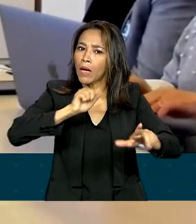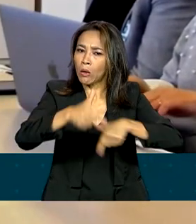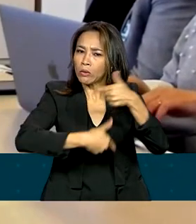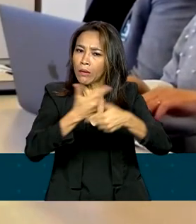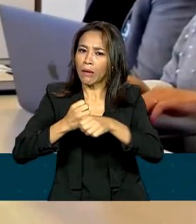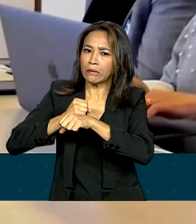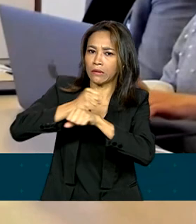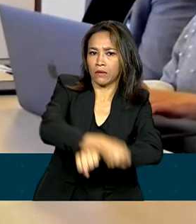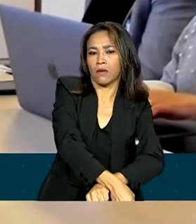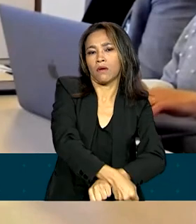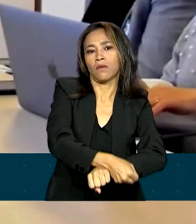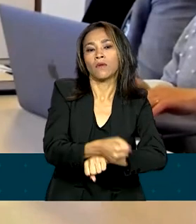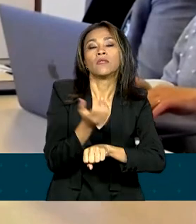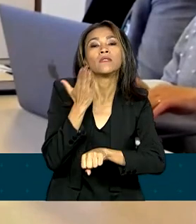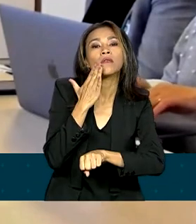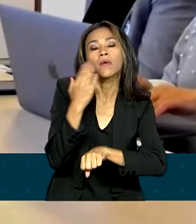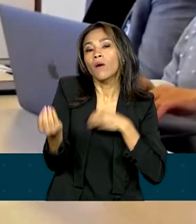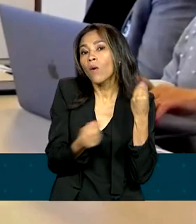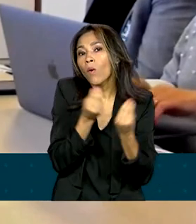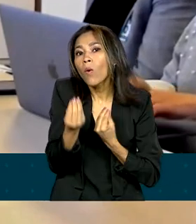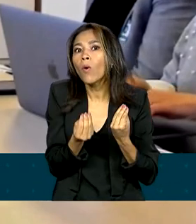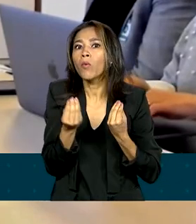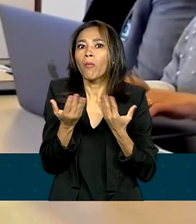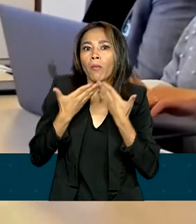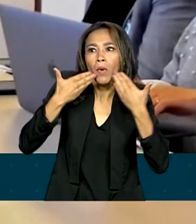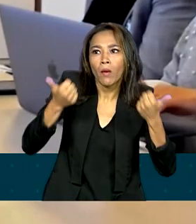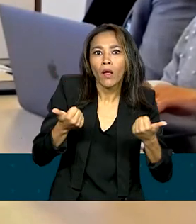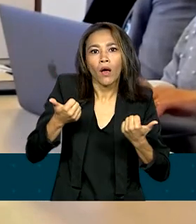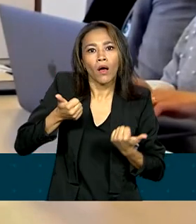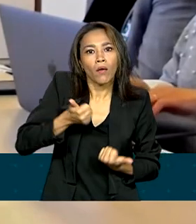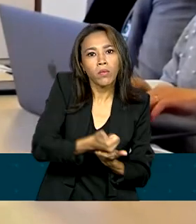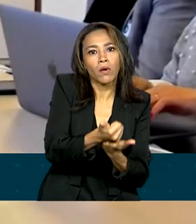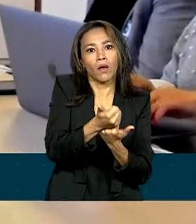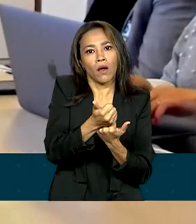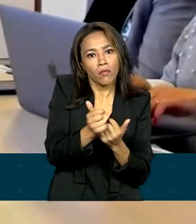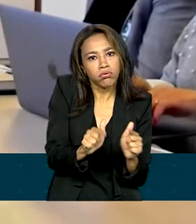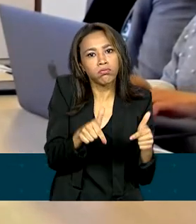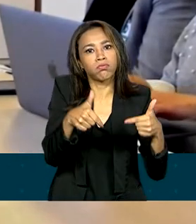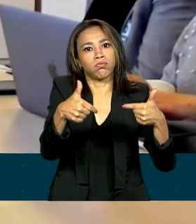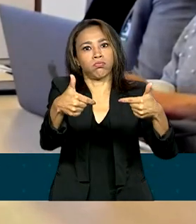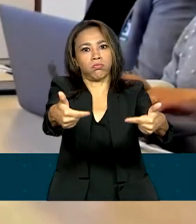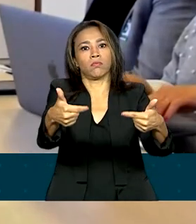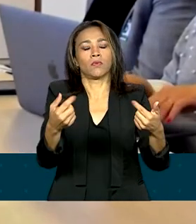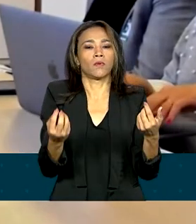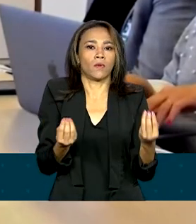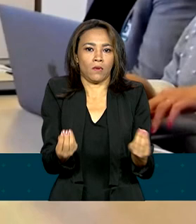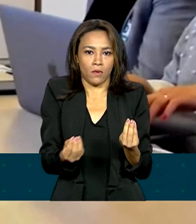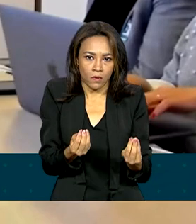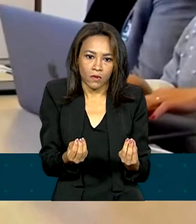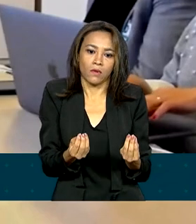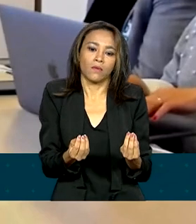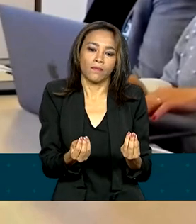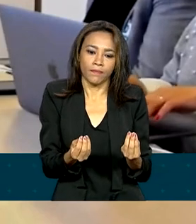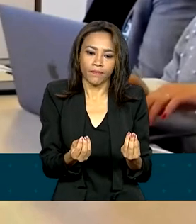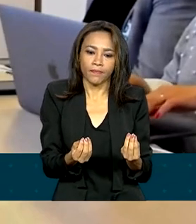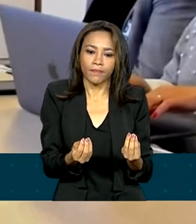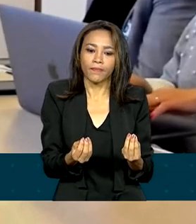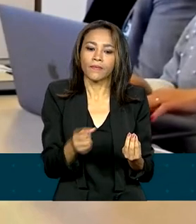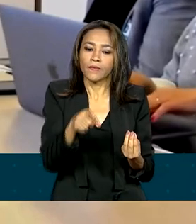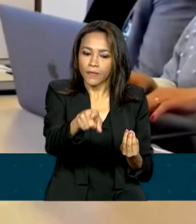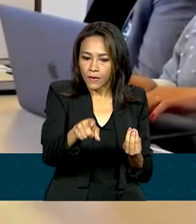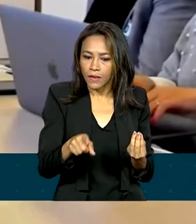fortalecer esses aspectos que me referi anteriormente. E, enfim, e aí,